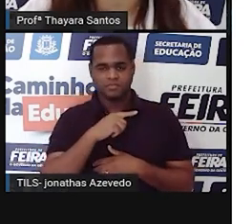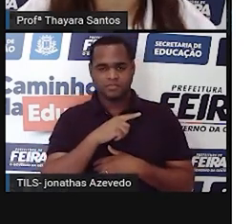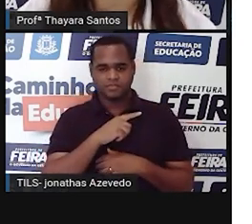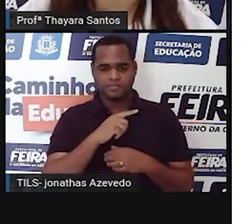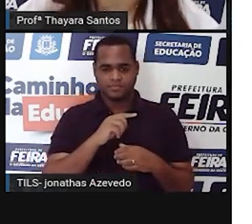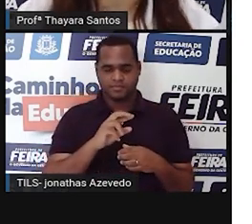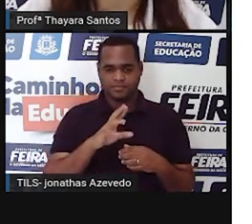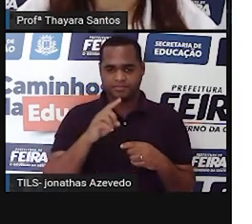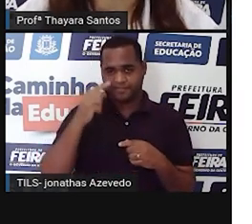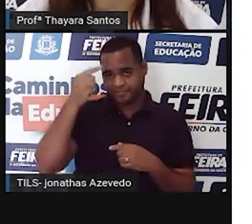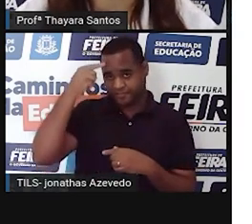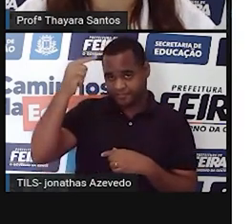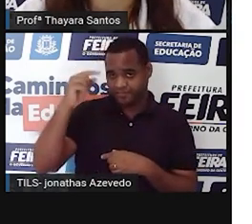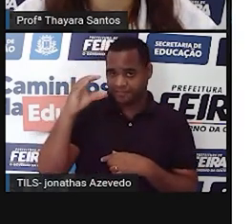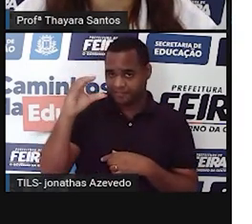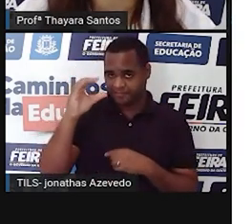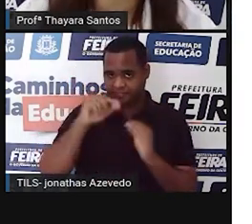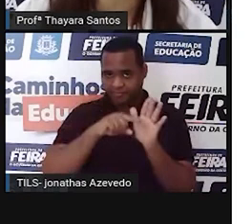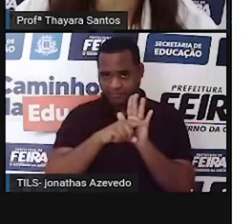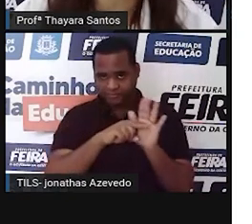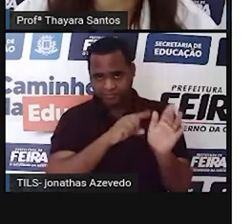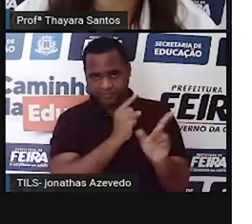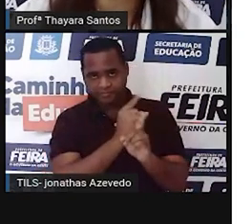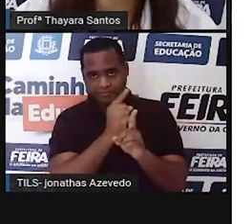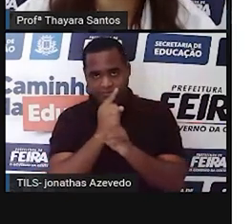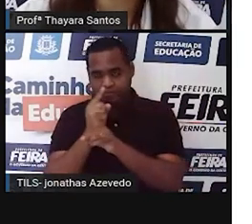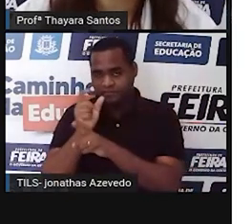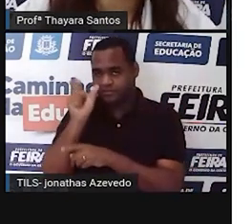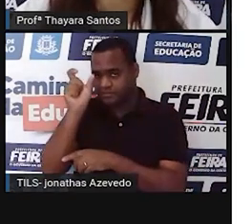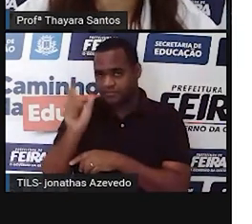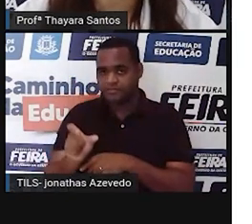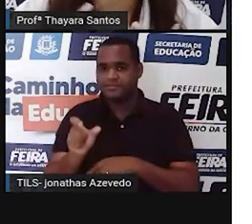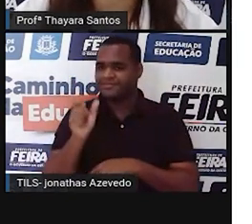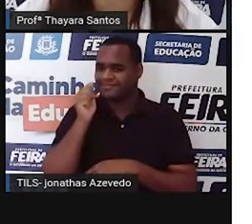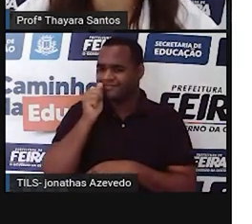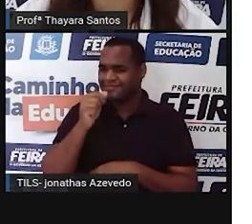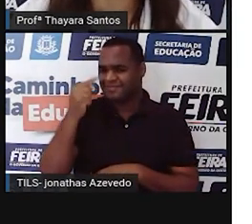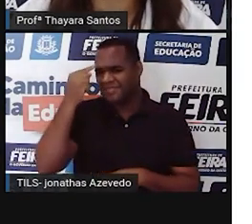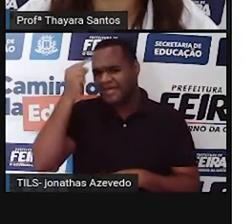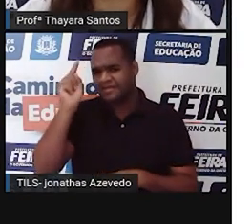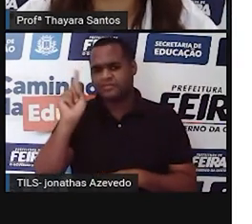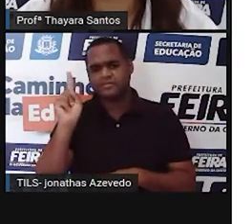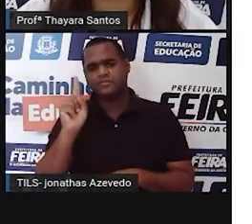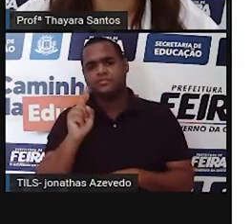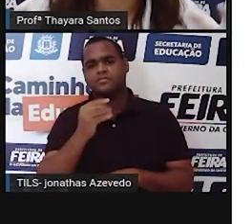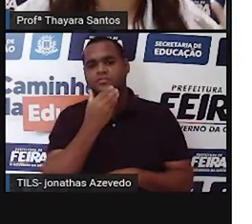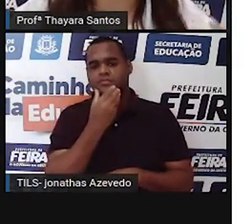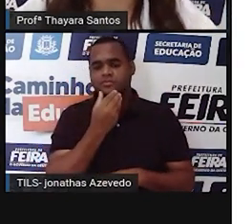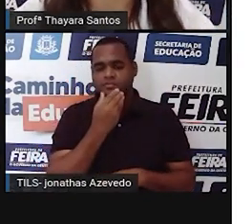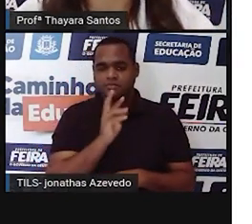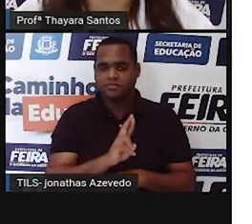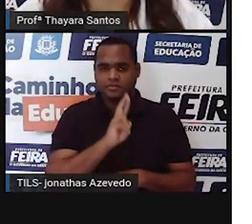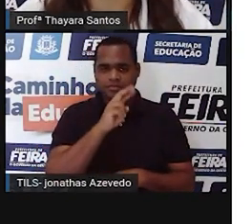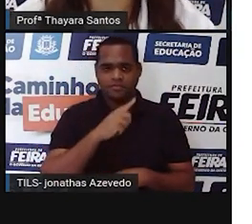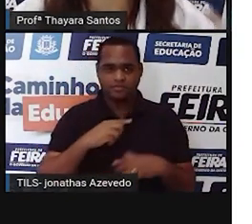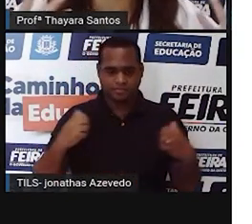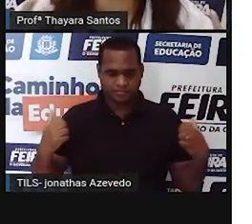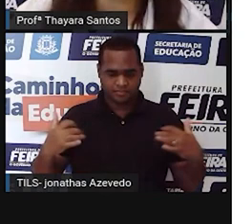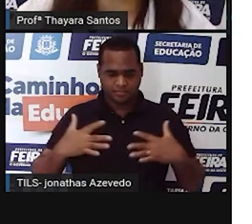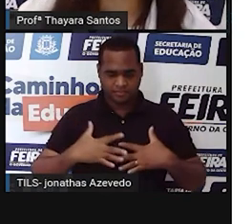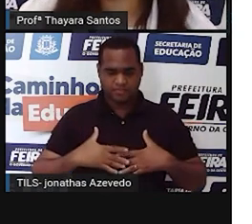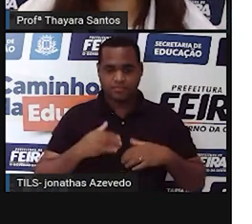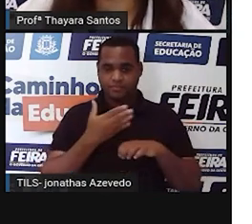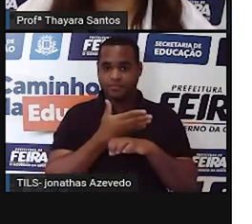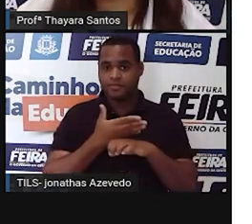pensa em um cientista, em um pesquisador, dificilmente a gente pensa em uma mulher. A gente costuma imaginar um homem ali vestindo um jaleco,